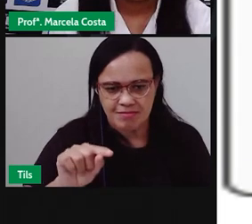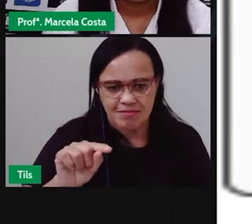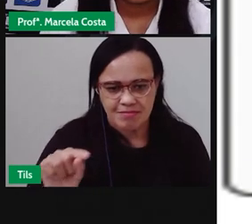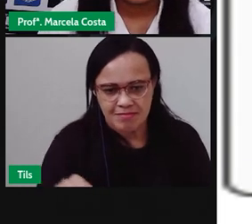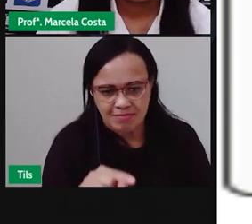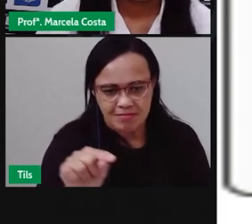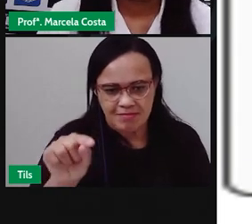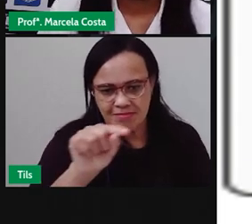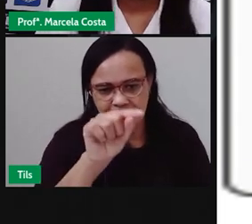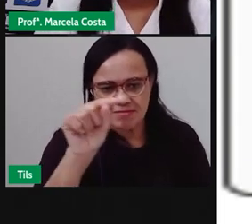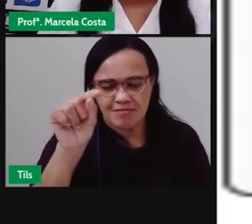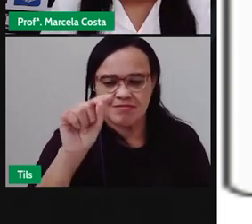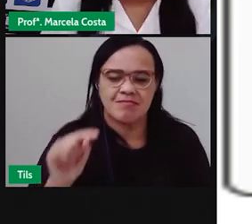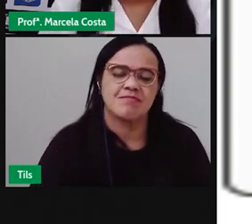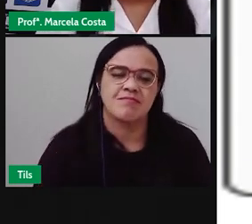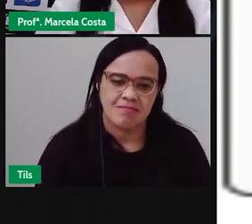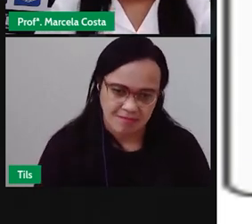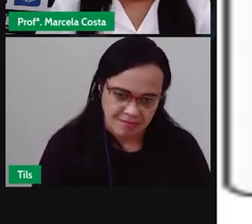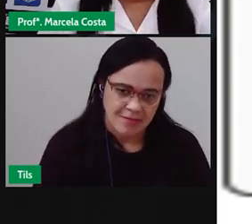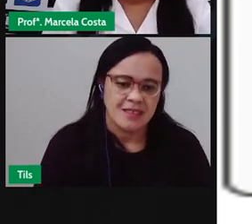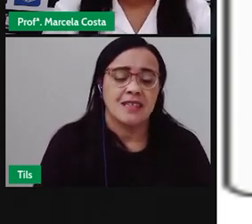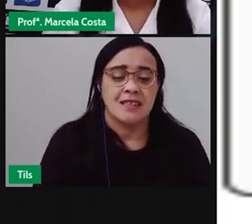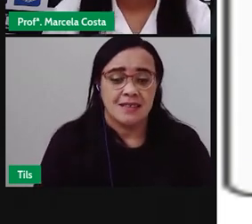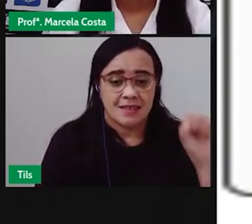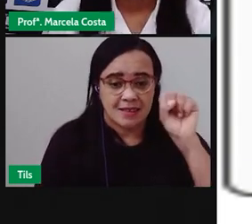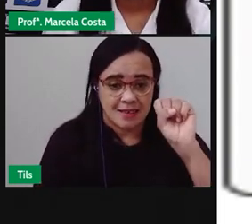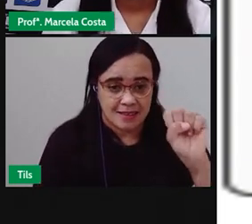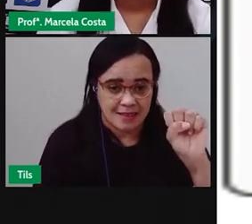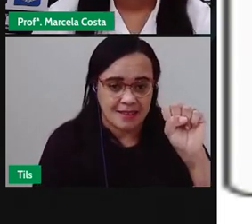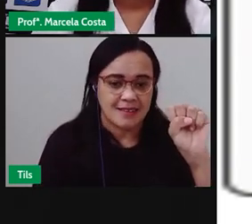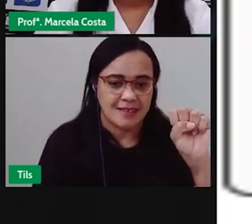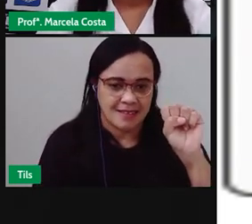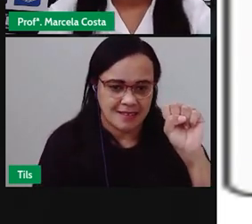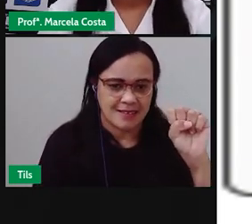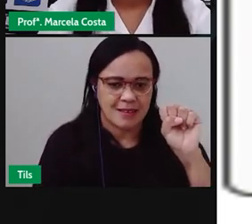Letra S Que tem o som de Si